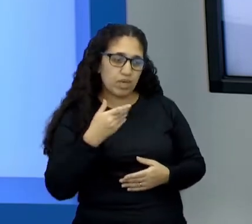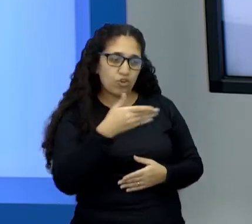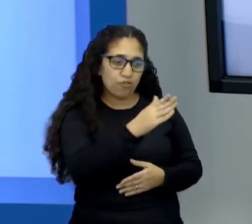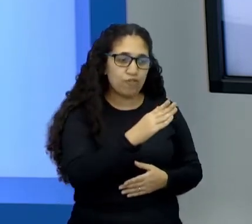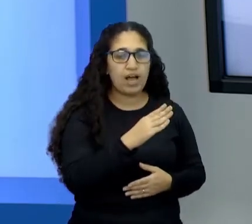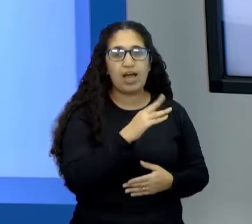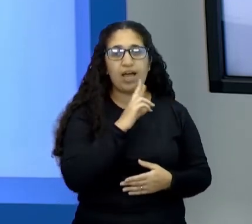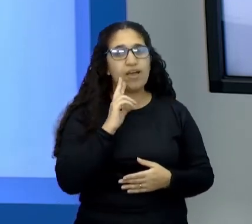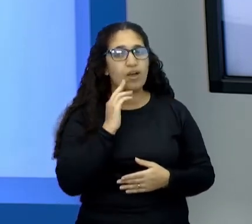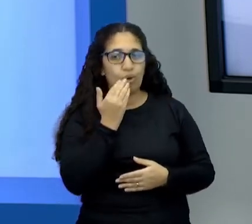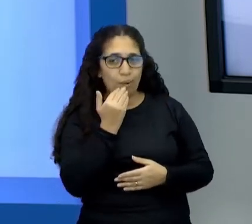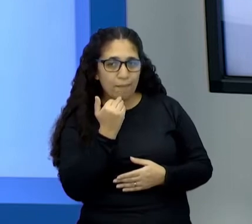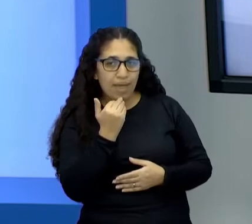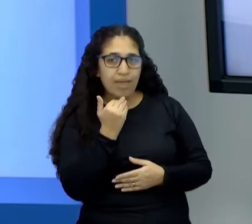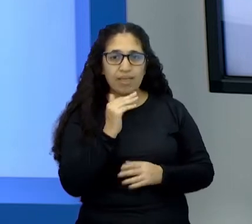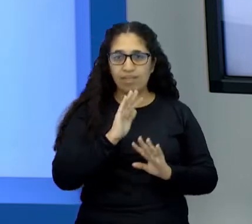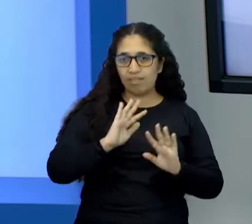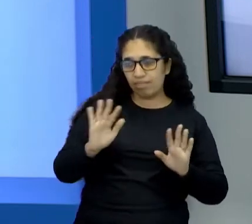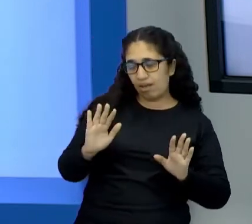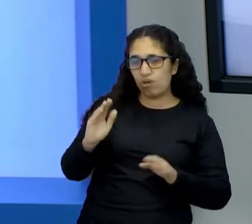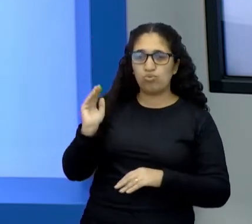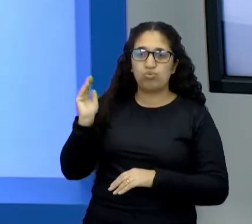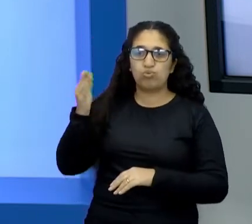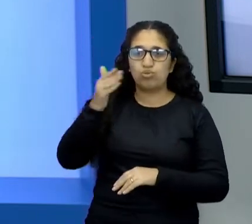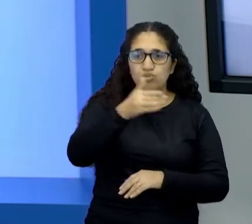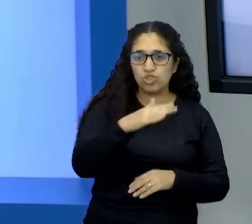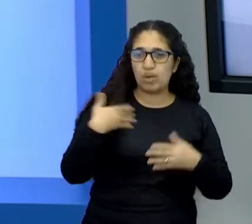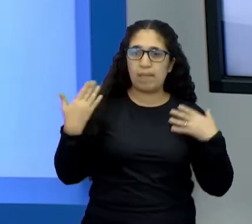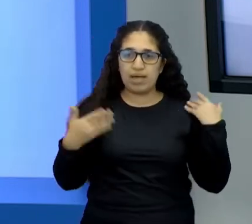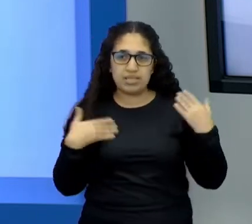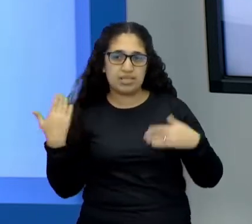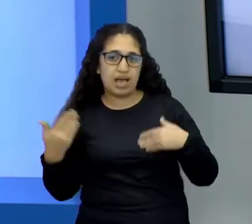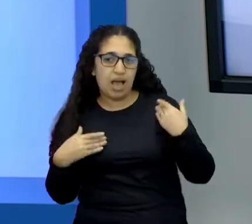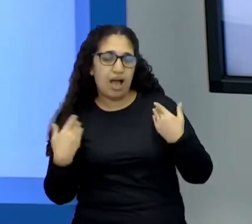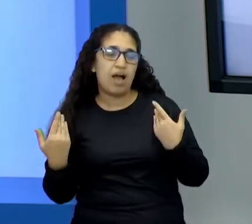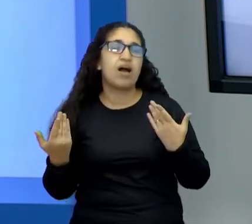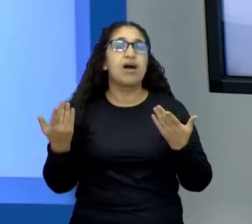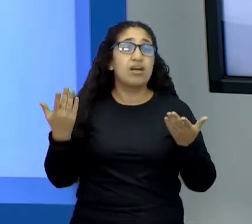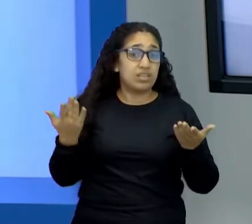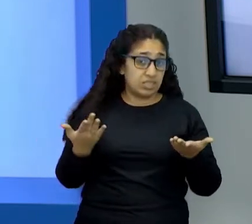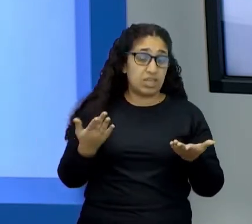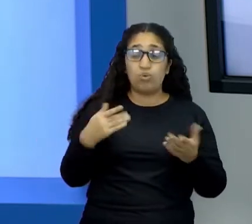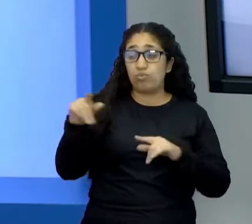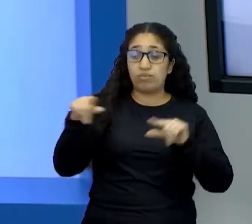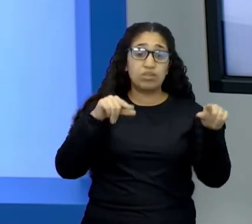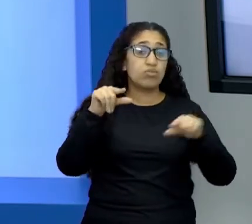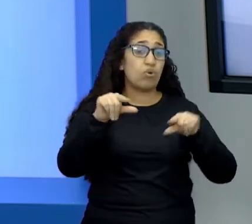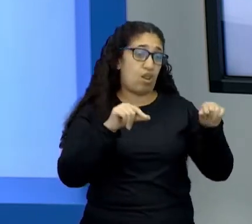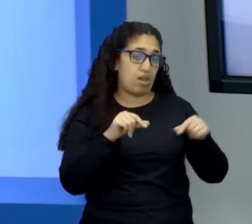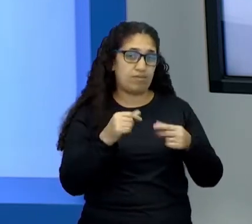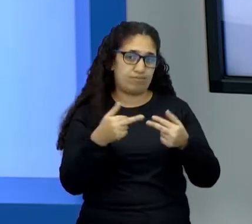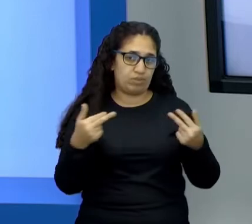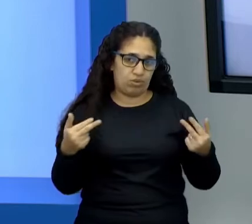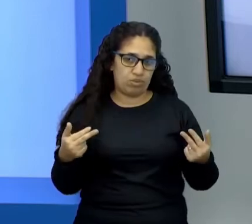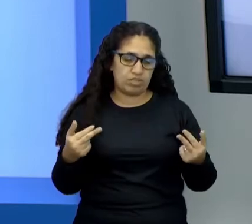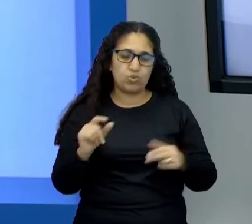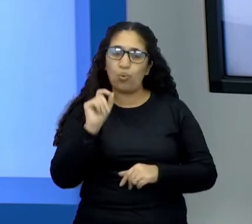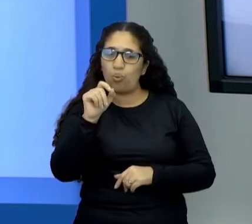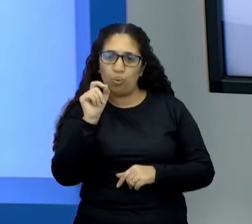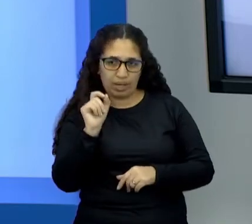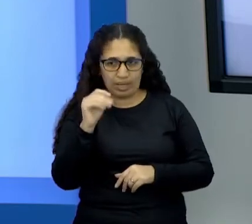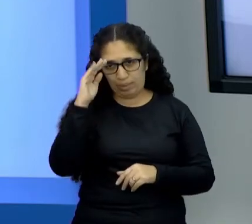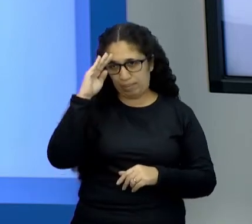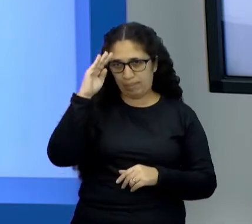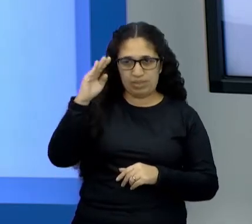muito caro comer fora, né? Eu vou todo final de semana passear? Então a gente tem que observar as prioridades. O que é prioridade para